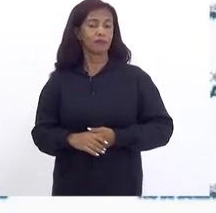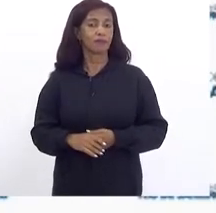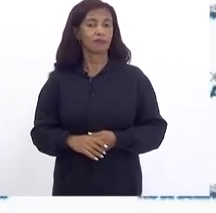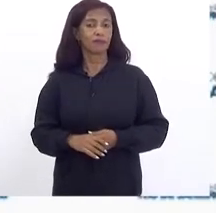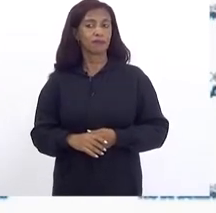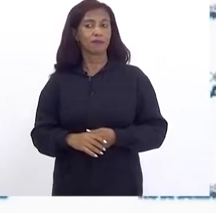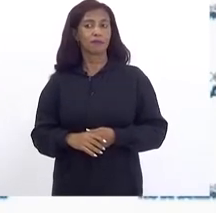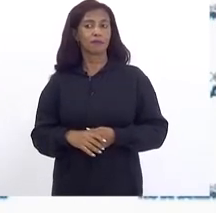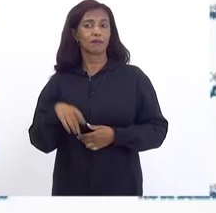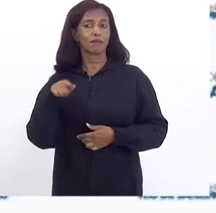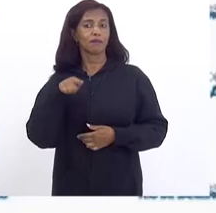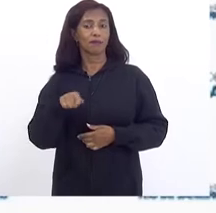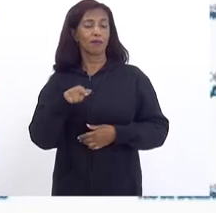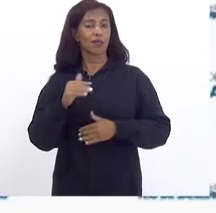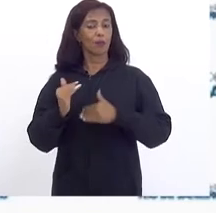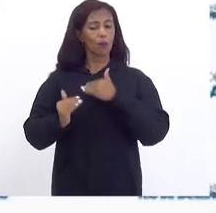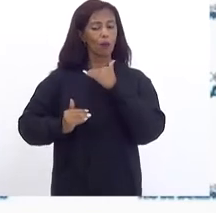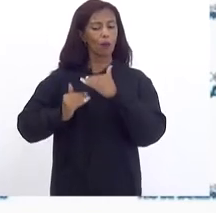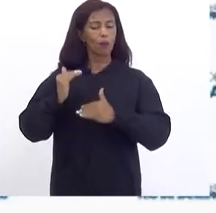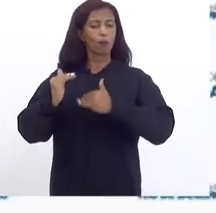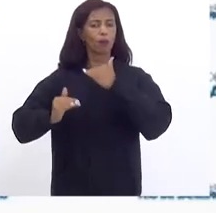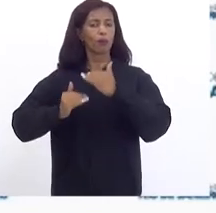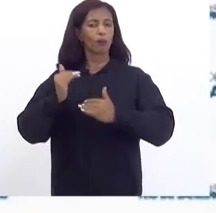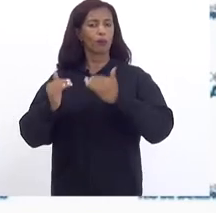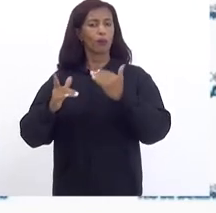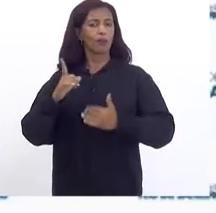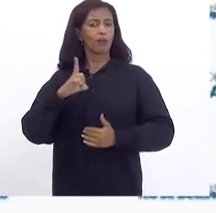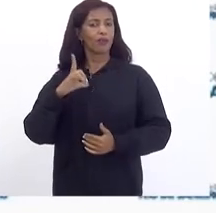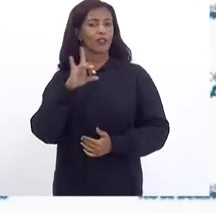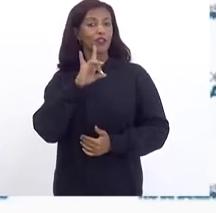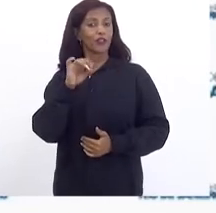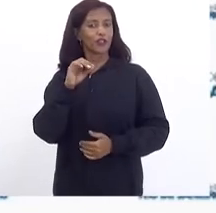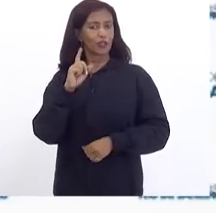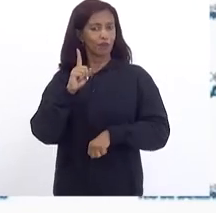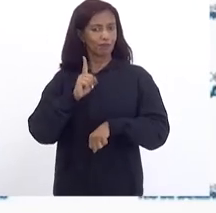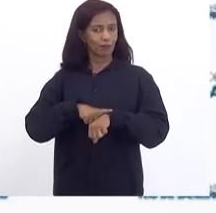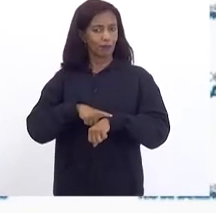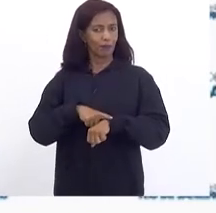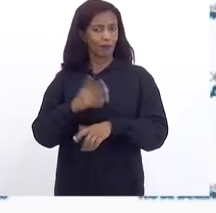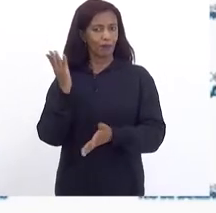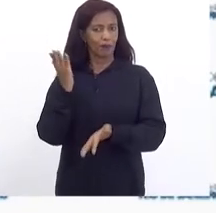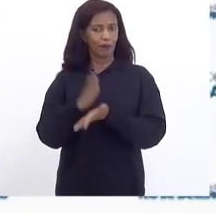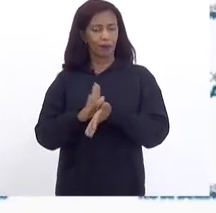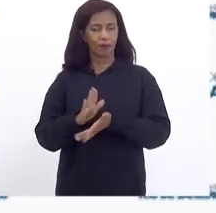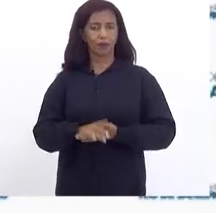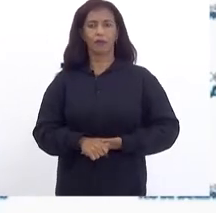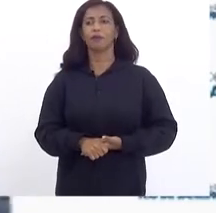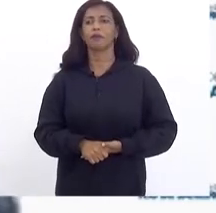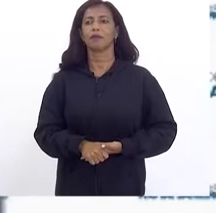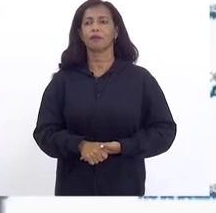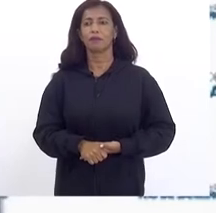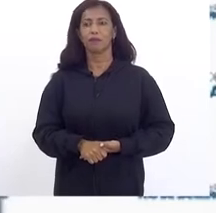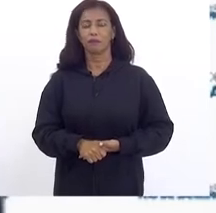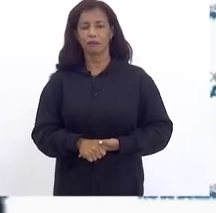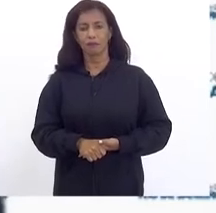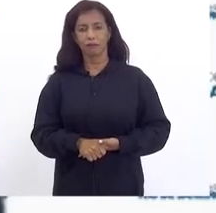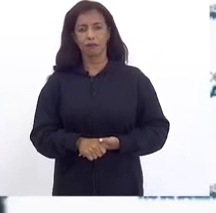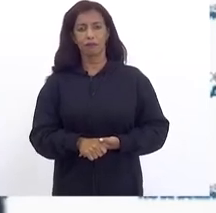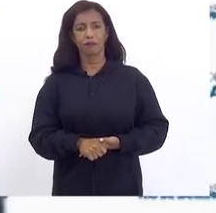Esse processo Tem data Para acabar Que é Em